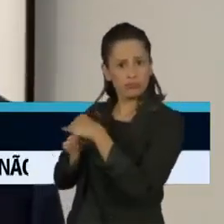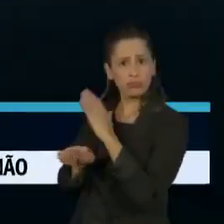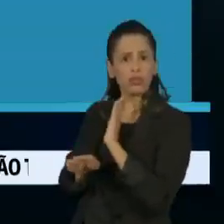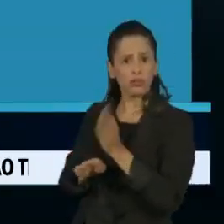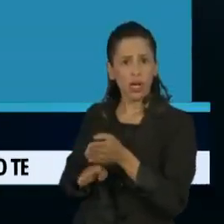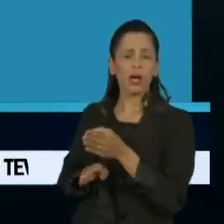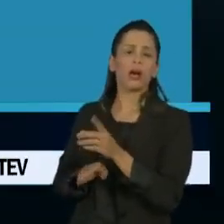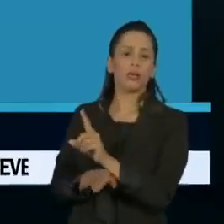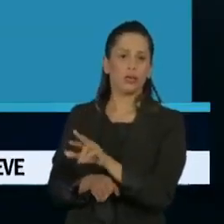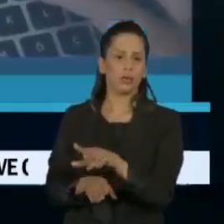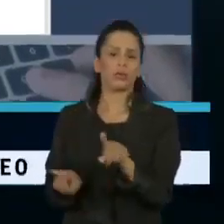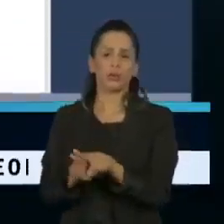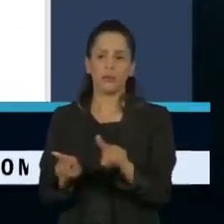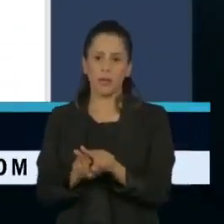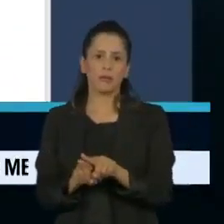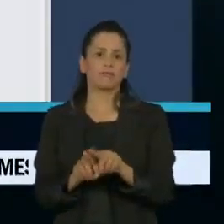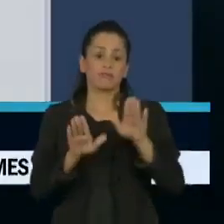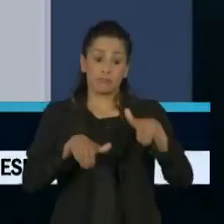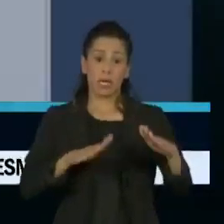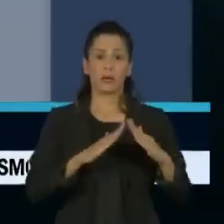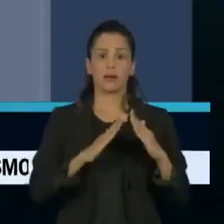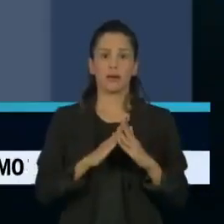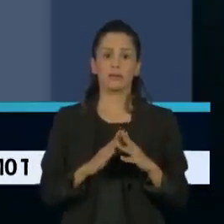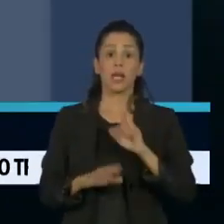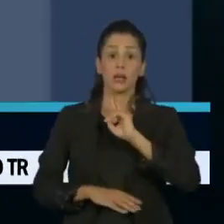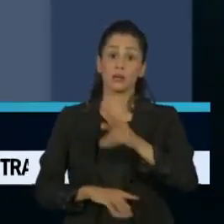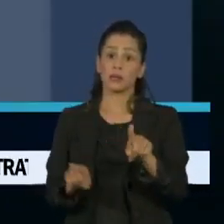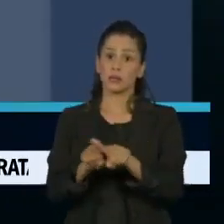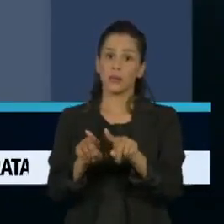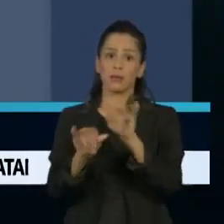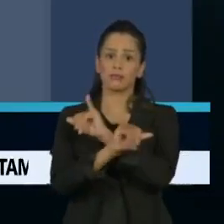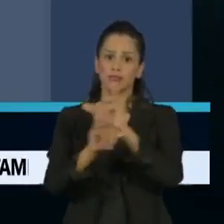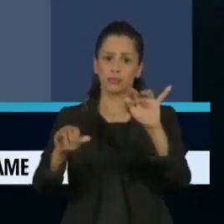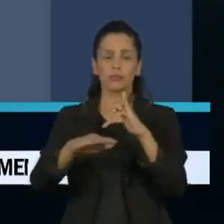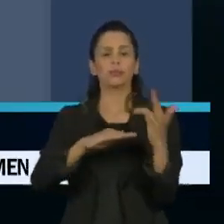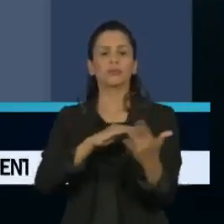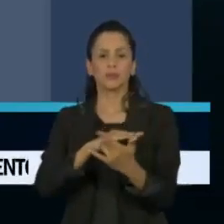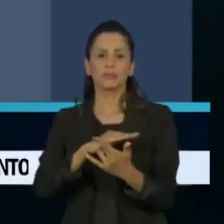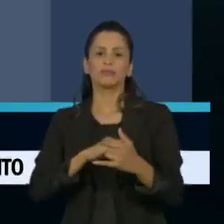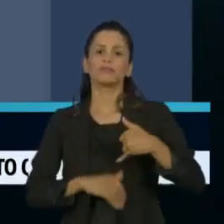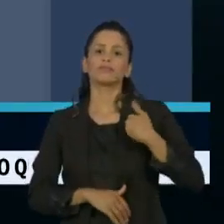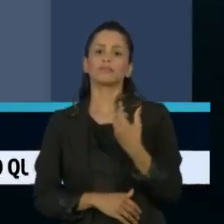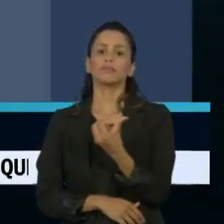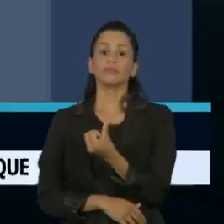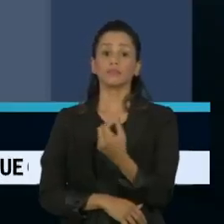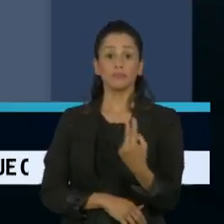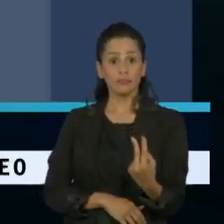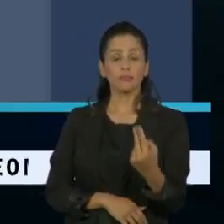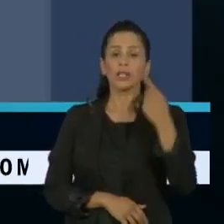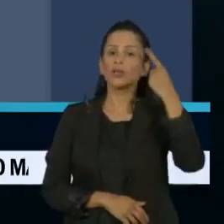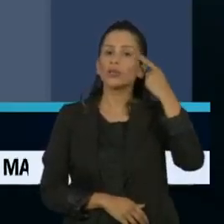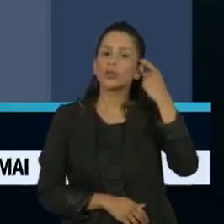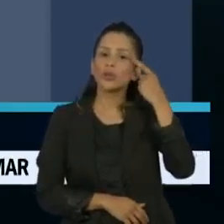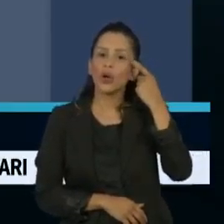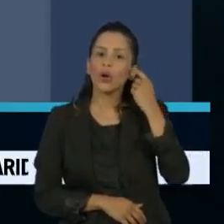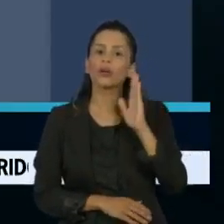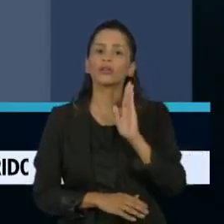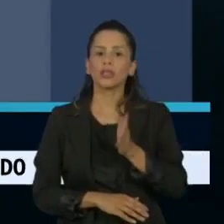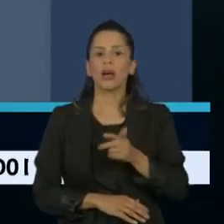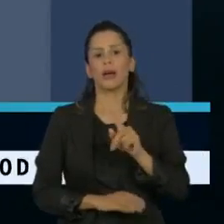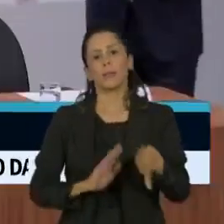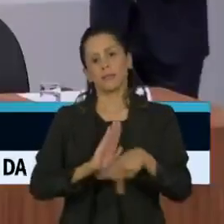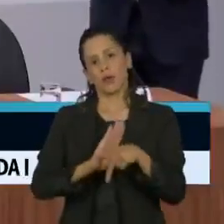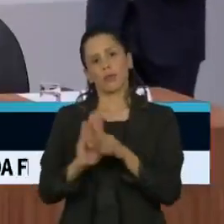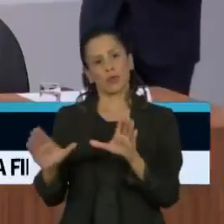infectologista. O resultado também foi divulgado pela rede social. Aos 62 anos de idade, João Dória é considerado do